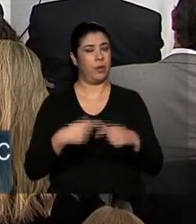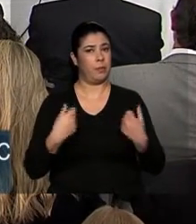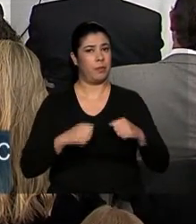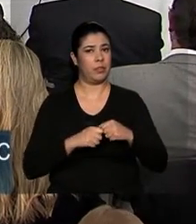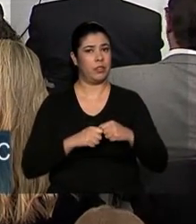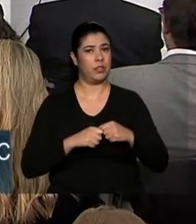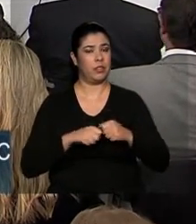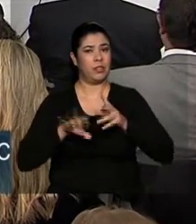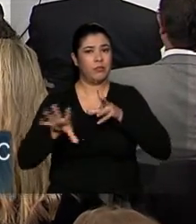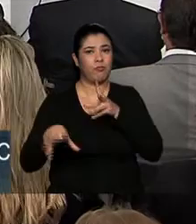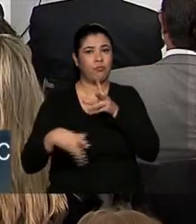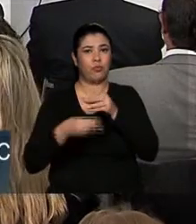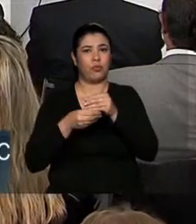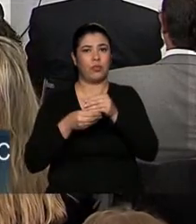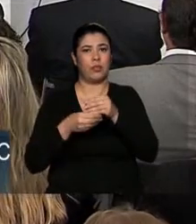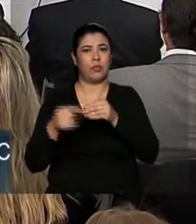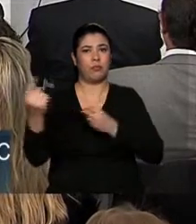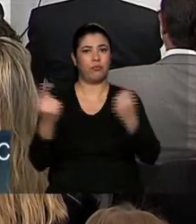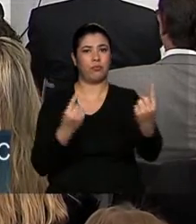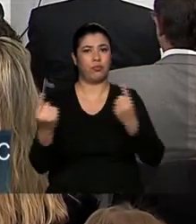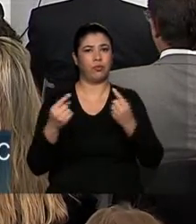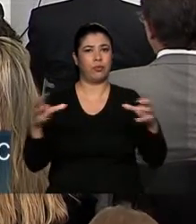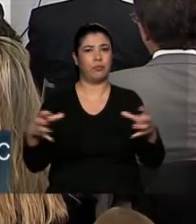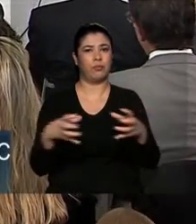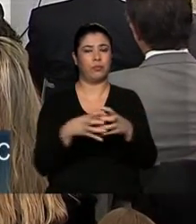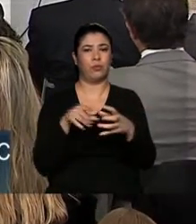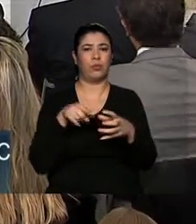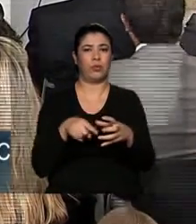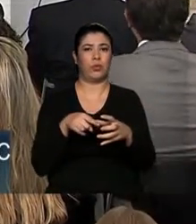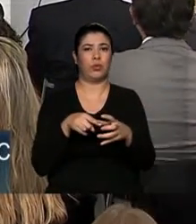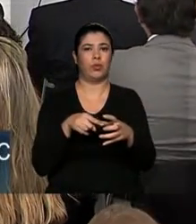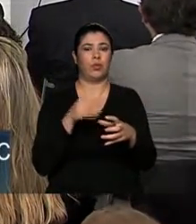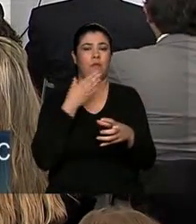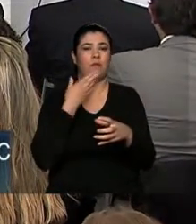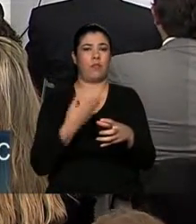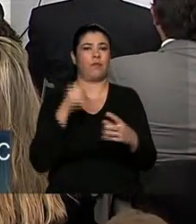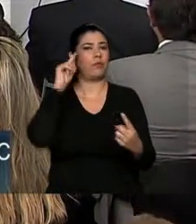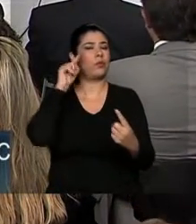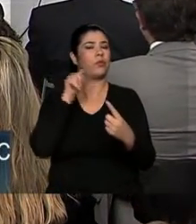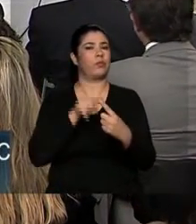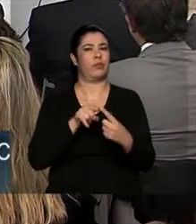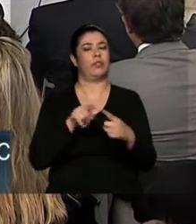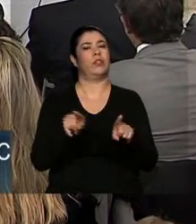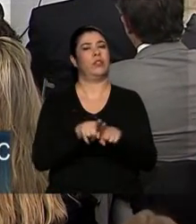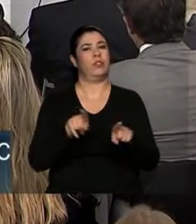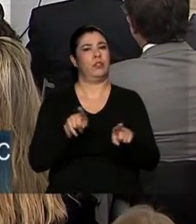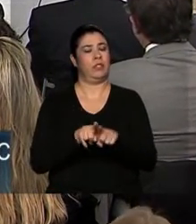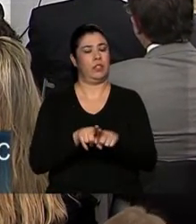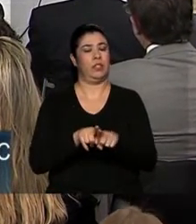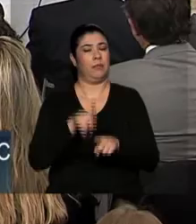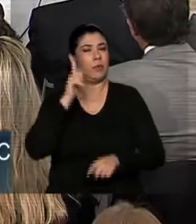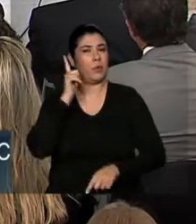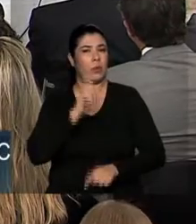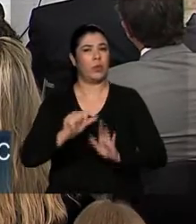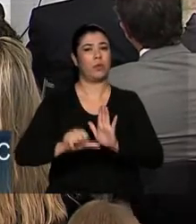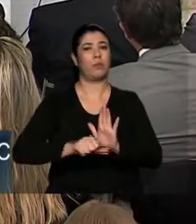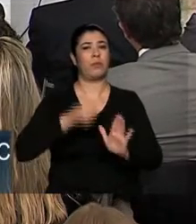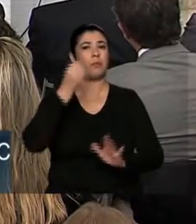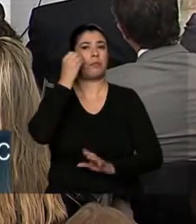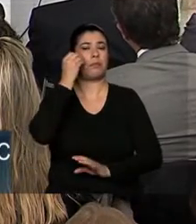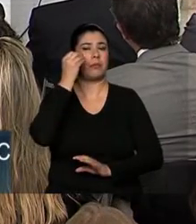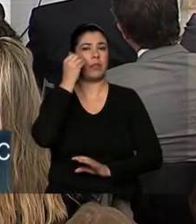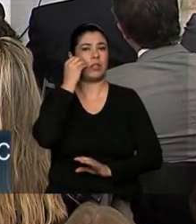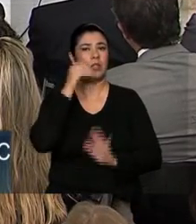juntar todos os agentes em prol deste objetivo e alcançando pela primeira vez o